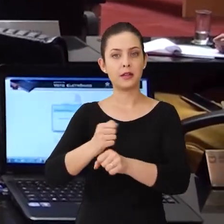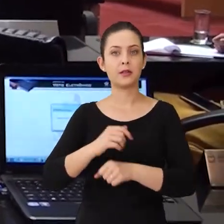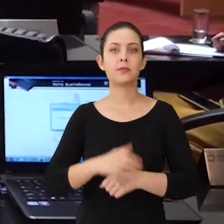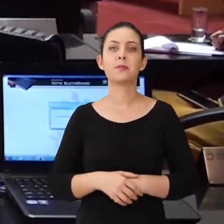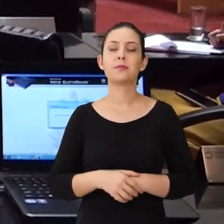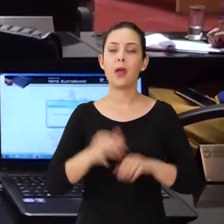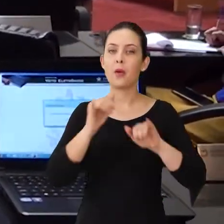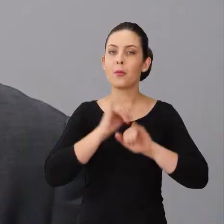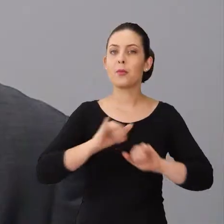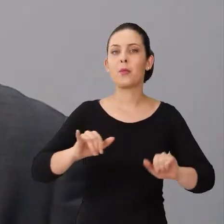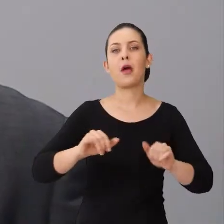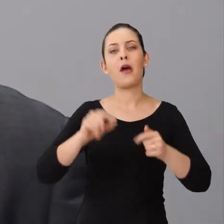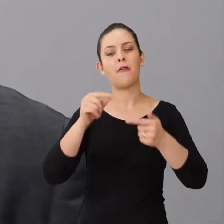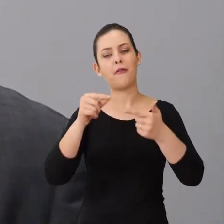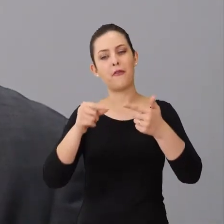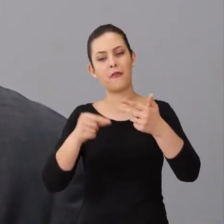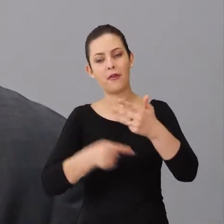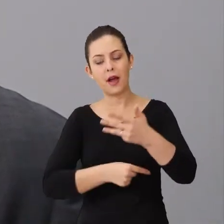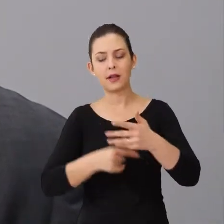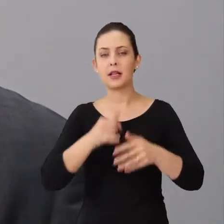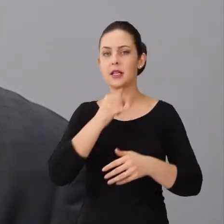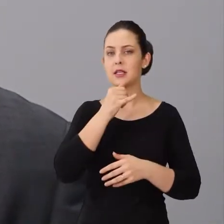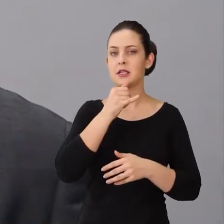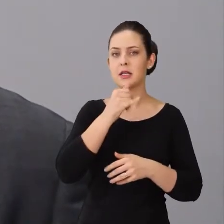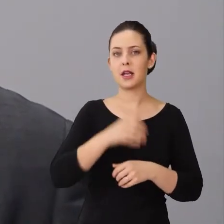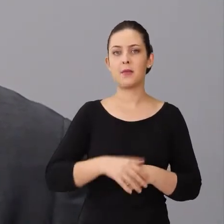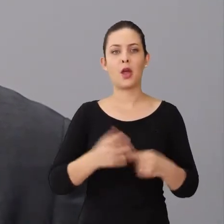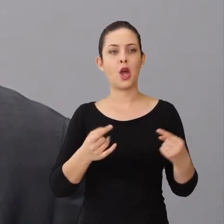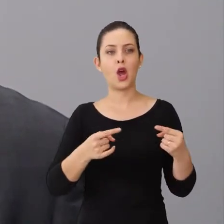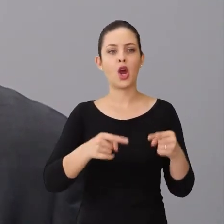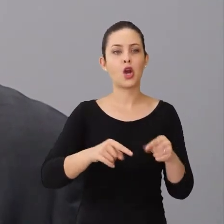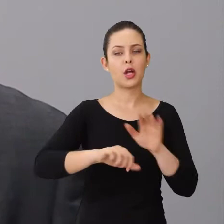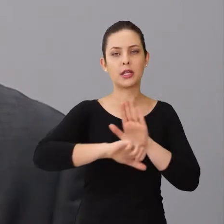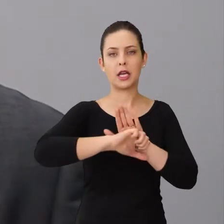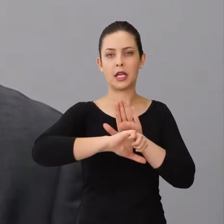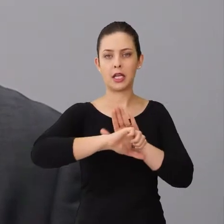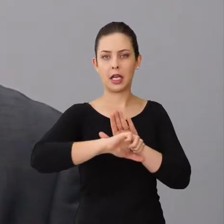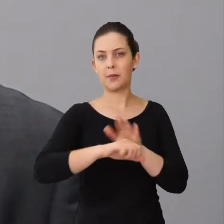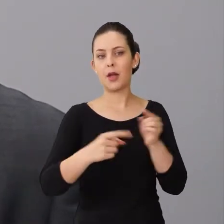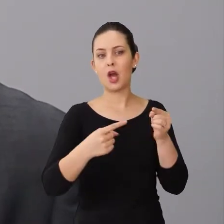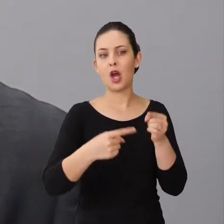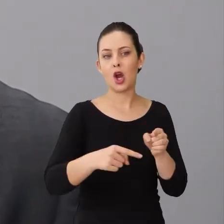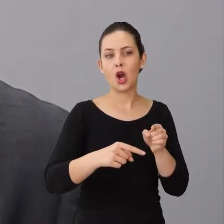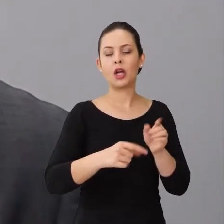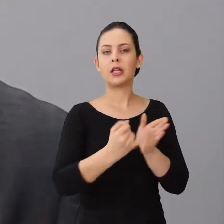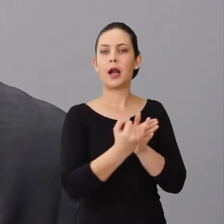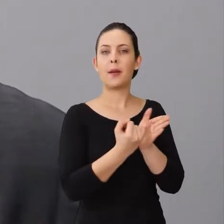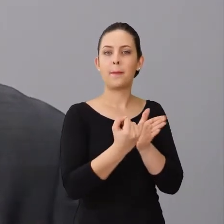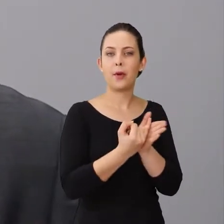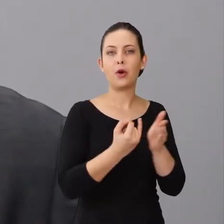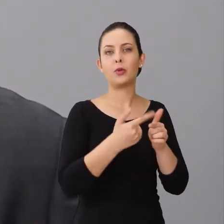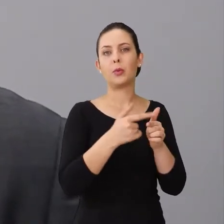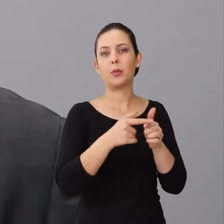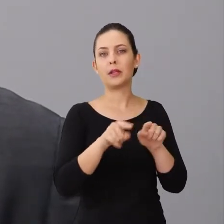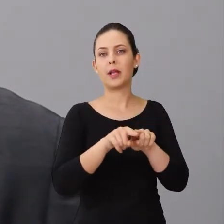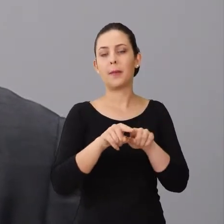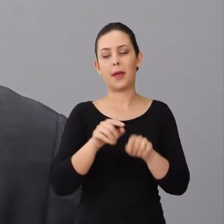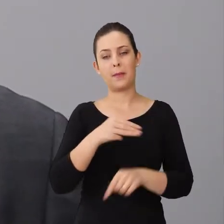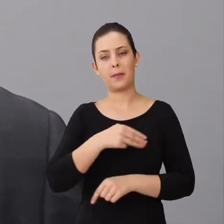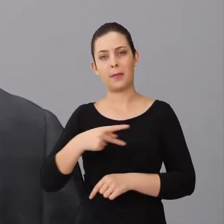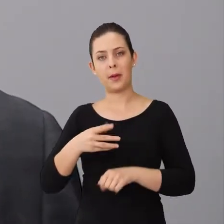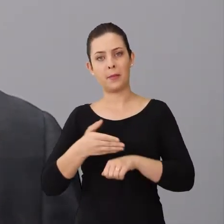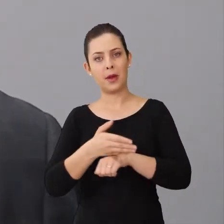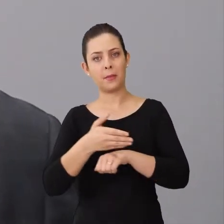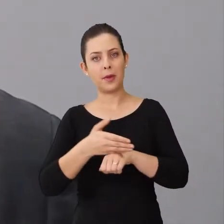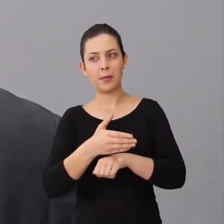de destaque. Nós podemos passar pelo combate aos crimes contra a ordem tributária, a participação que o Ministério Público tem